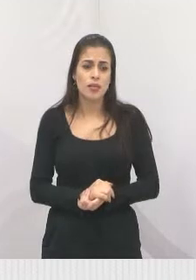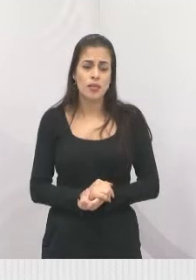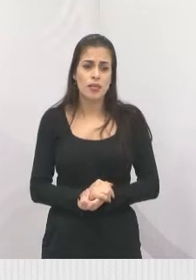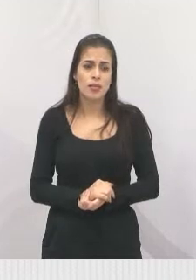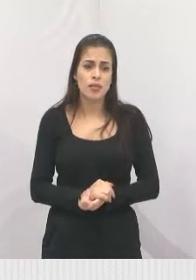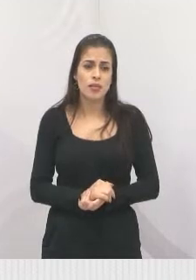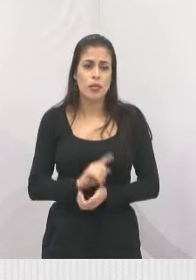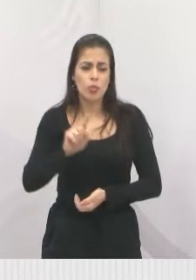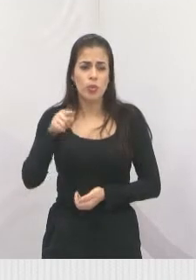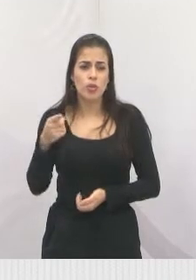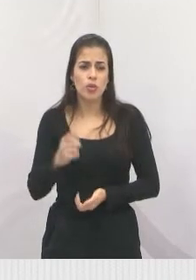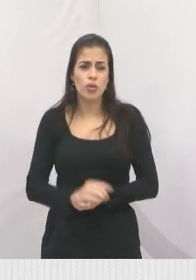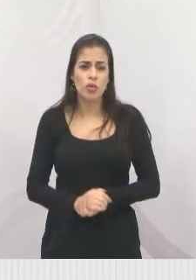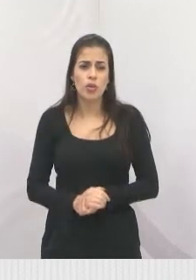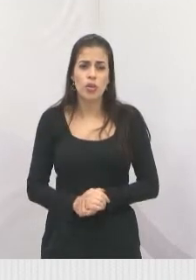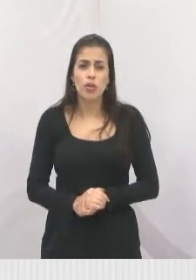próximo.